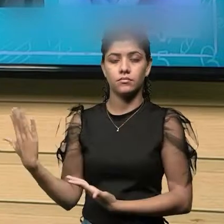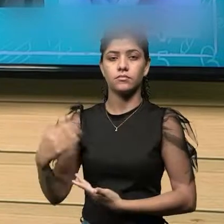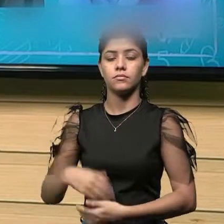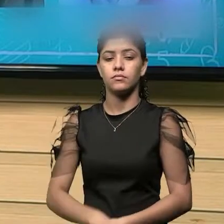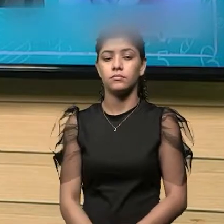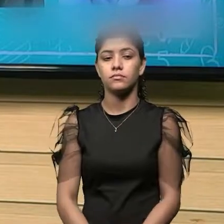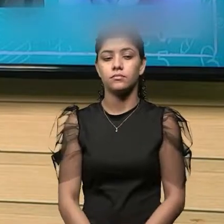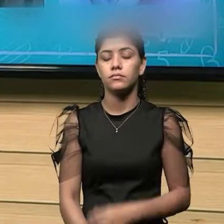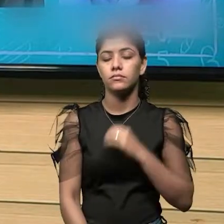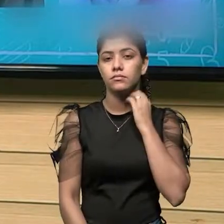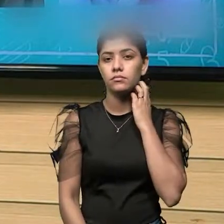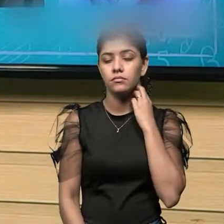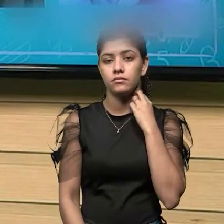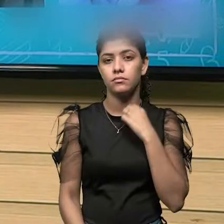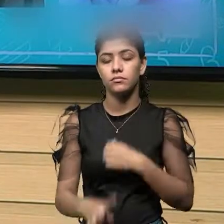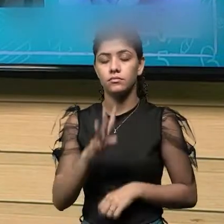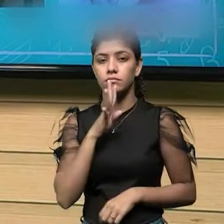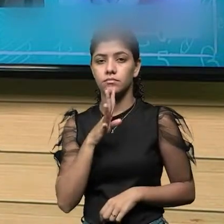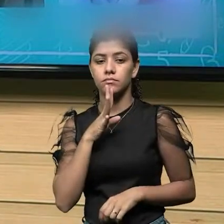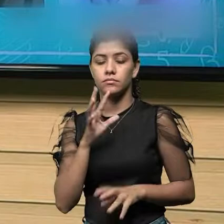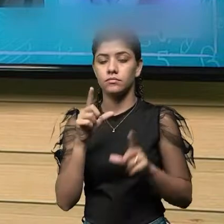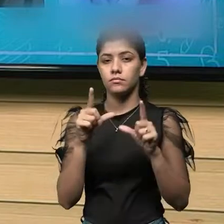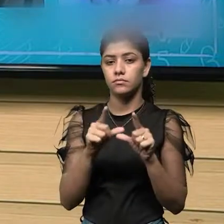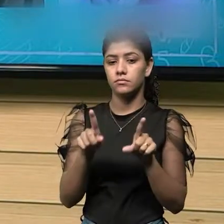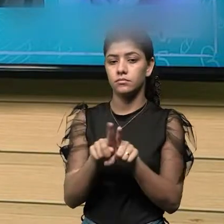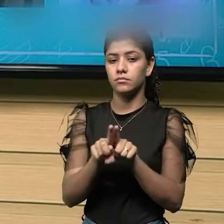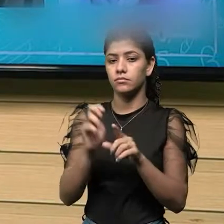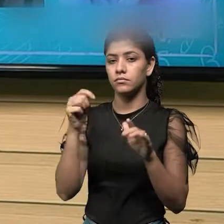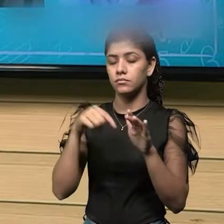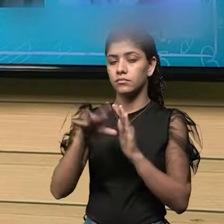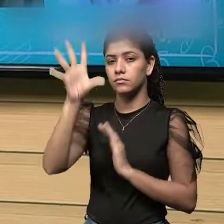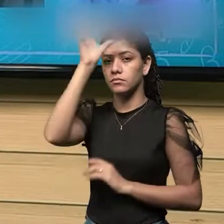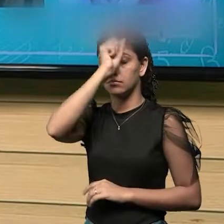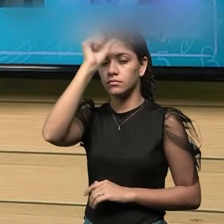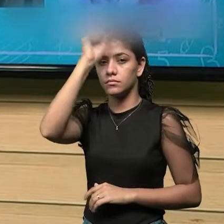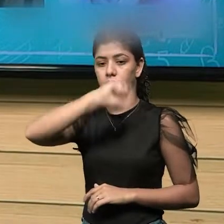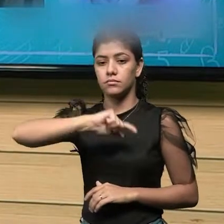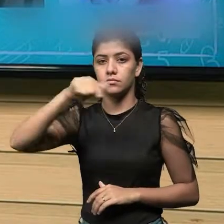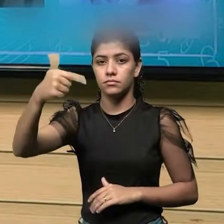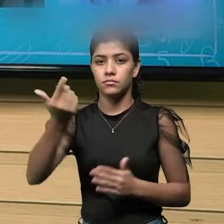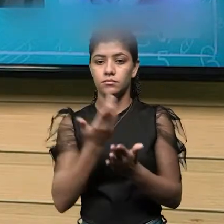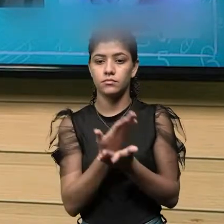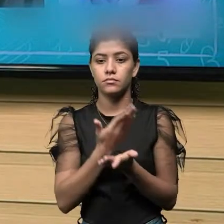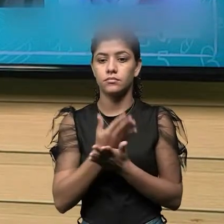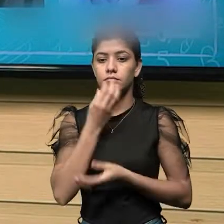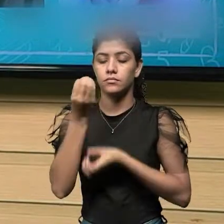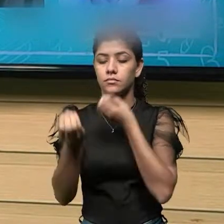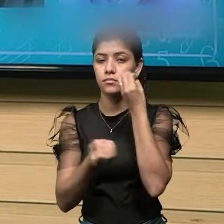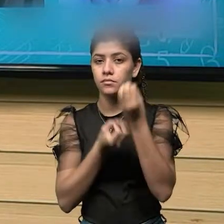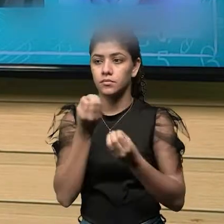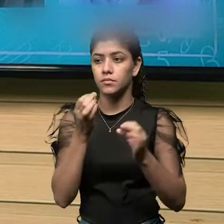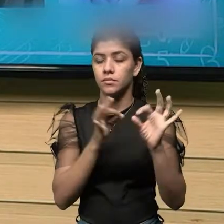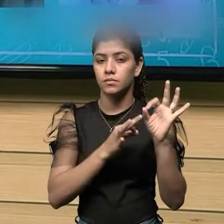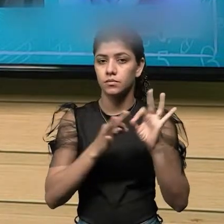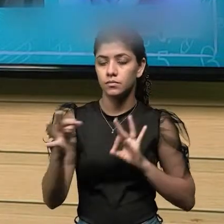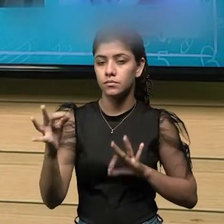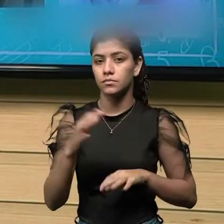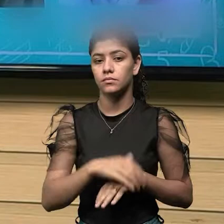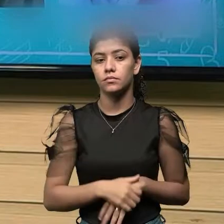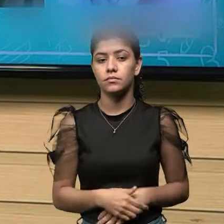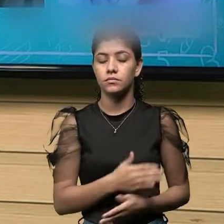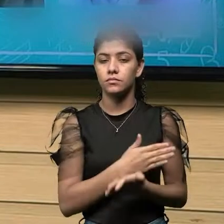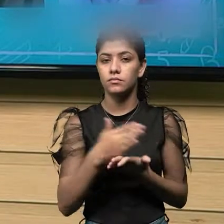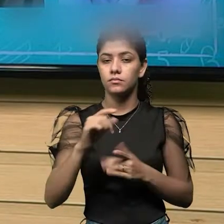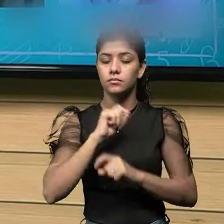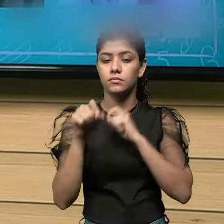Nós vamos conhecer um pouco e depois nós vamos aprender nas próximas aulas a como efetuar a medida. Mas, inicialmente,